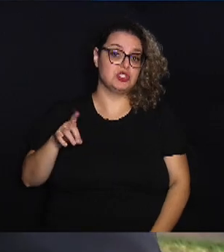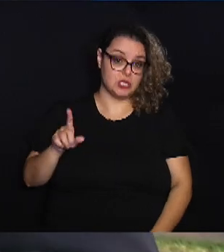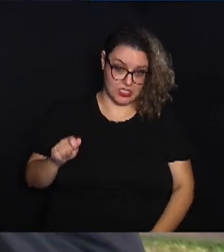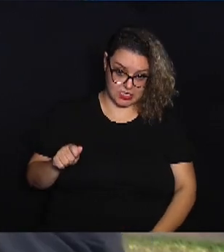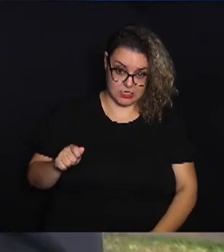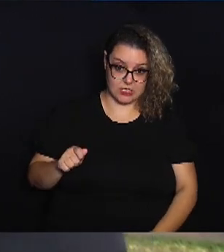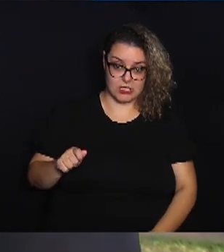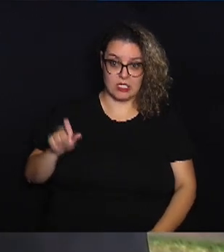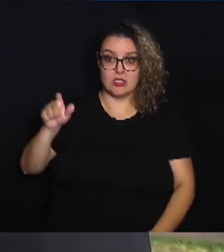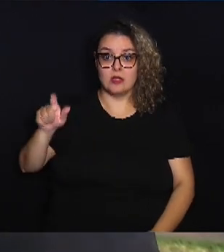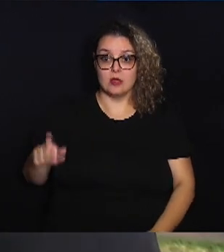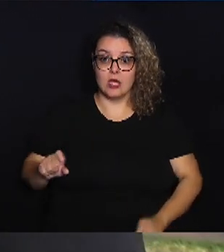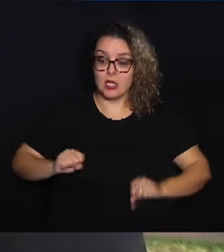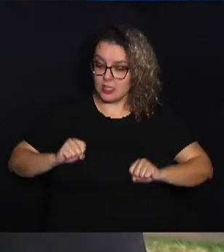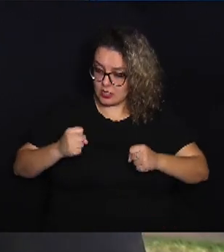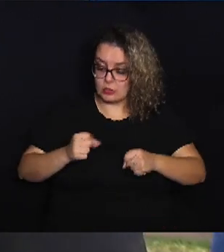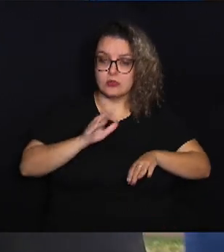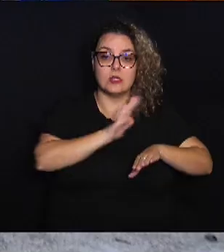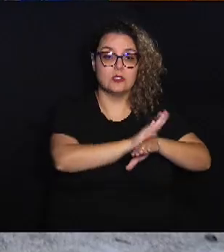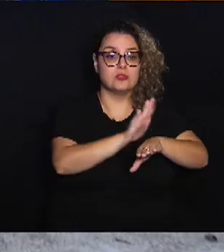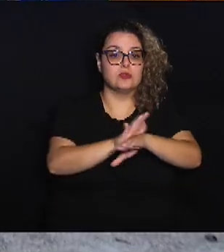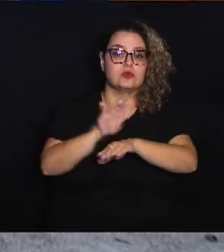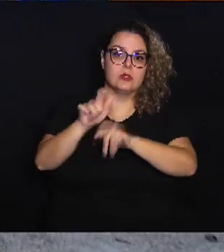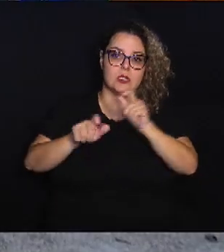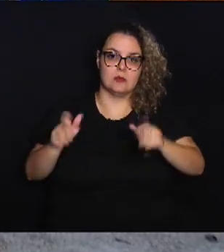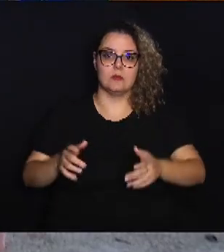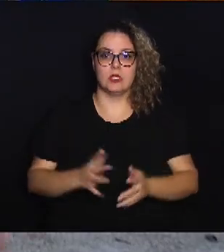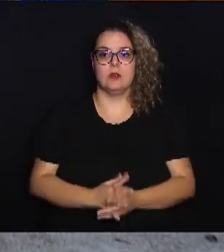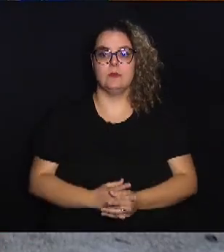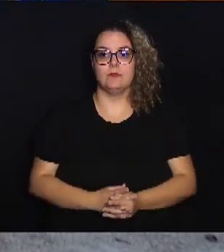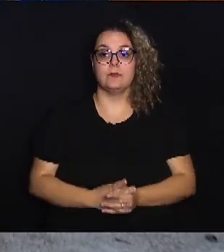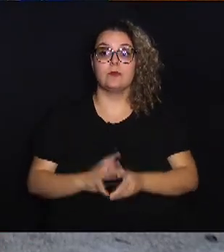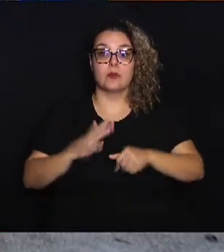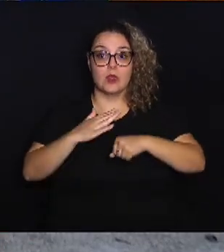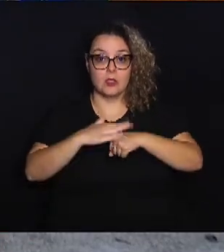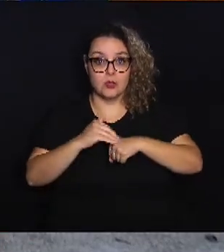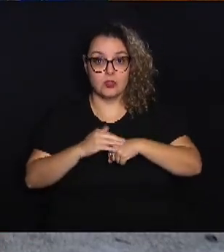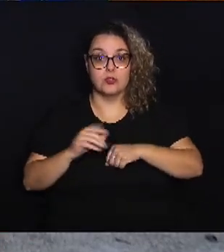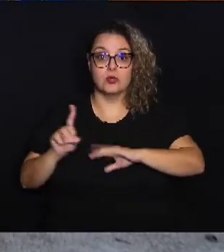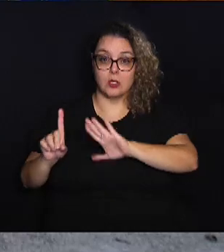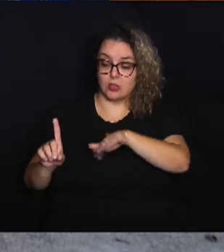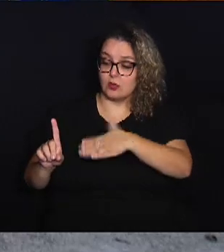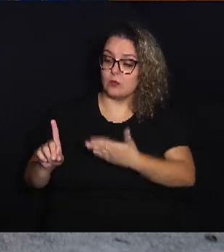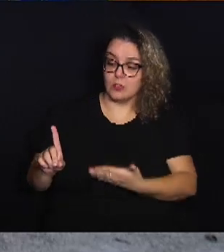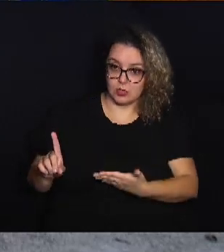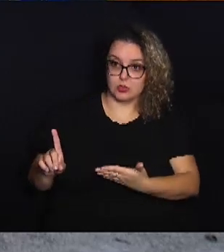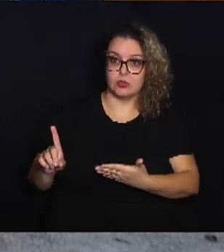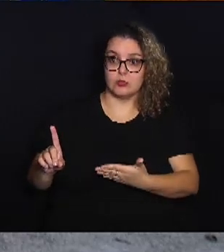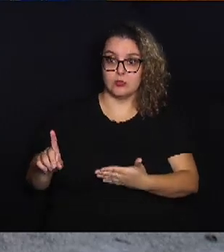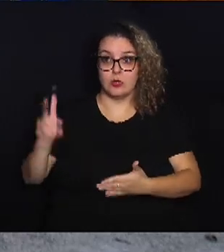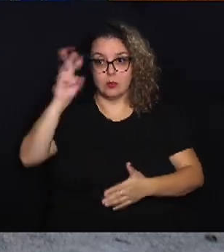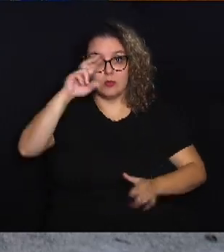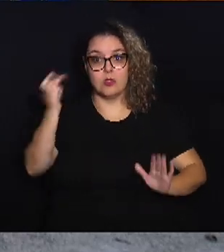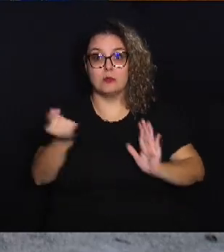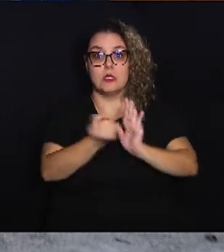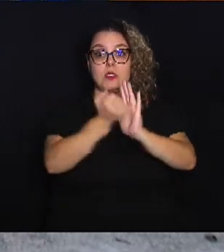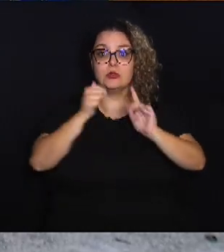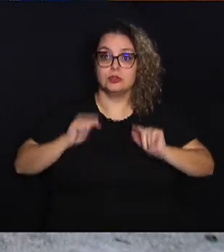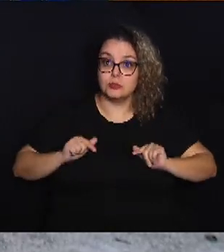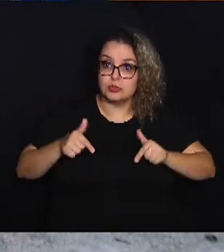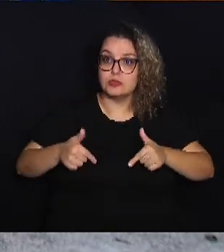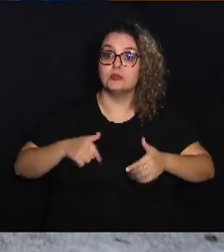causa dela foi sempre ajudar as outras pessoas. Além de muito carinho, a homenageada deixa um legado de luta,